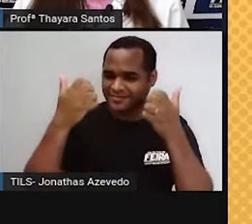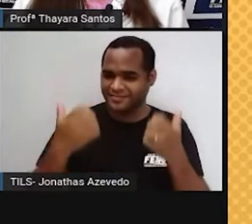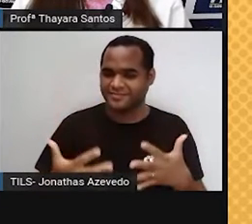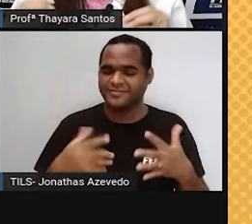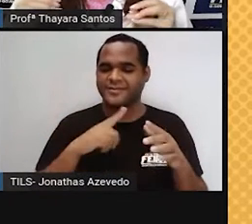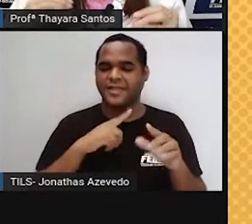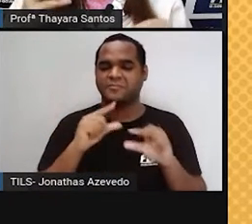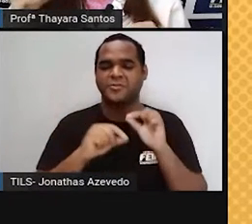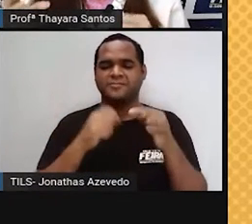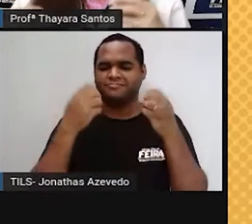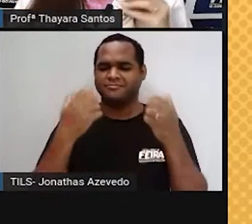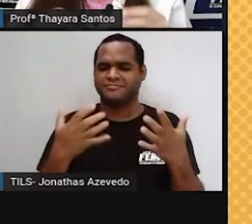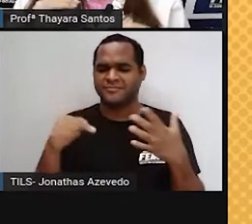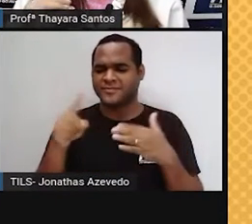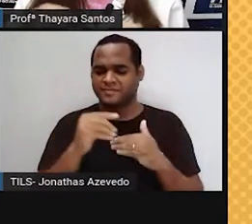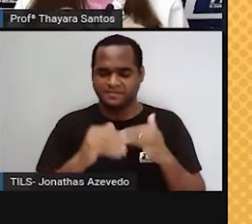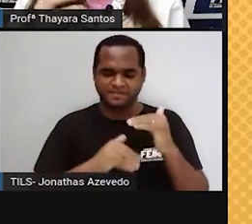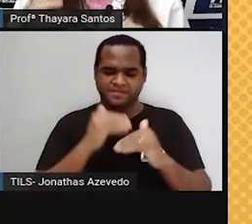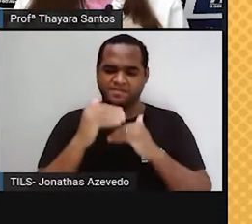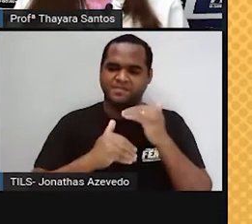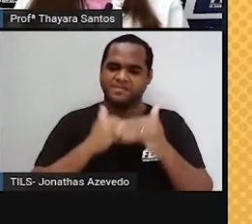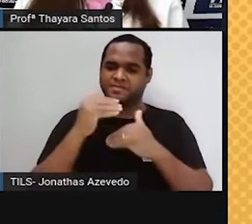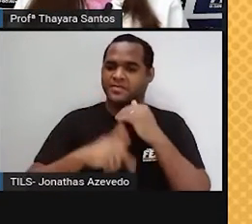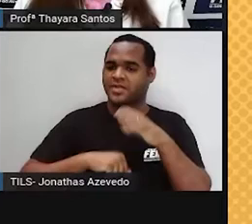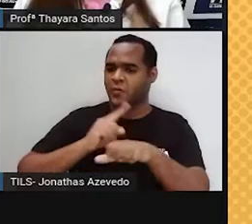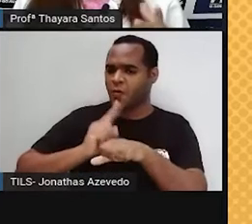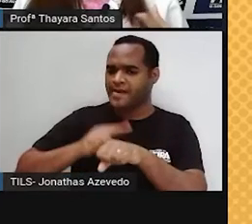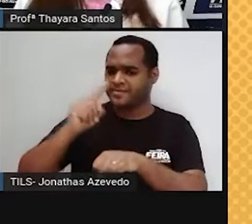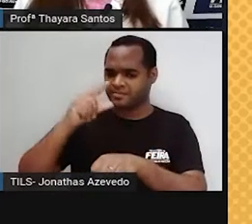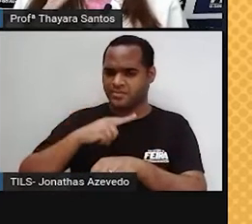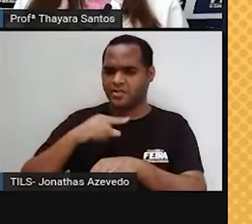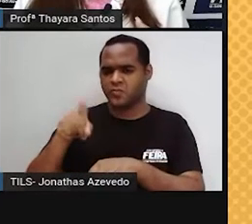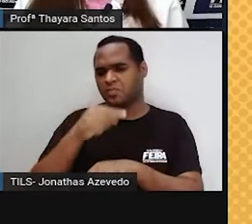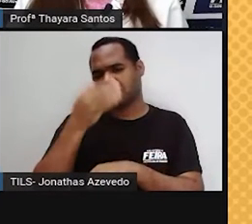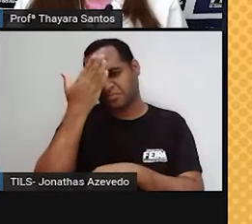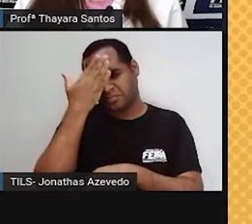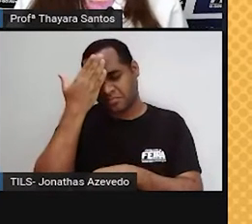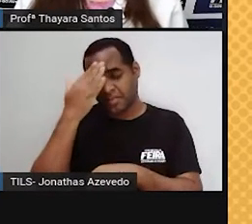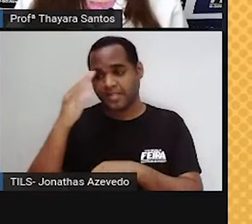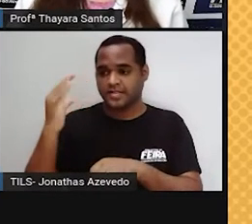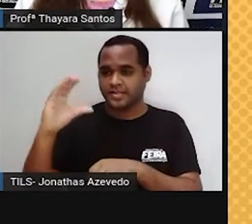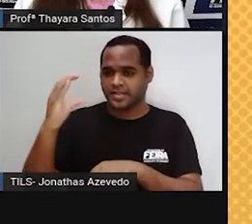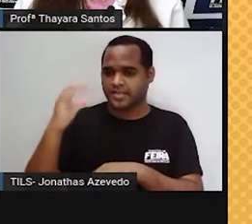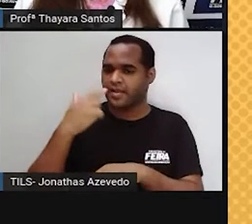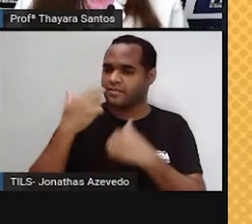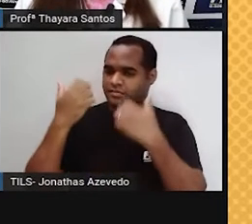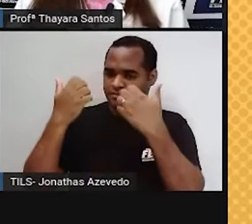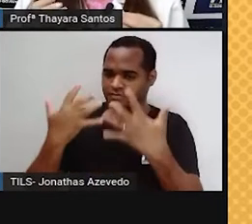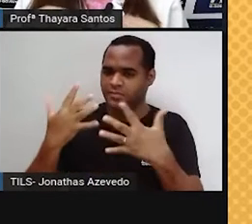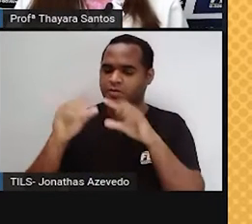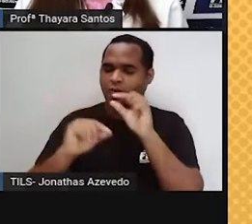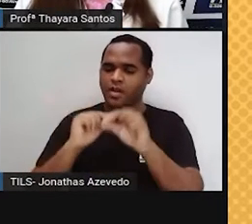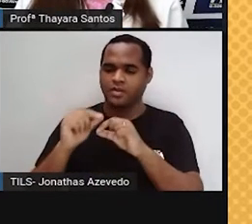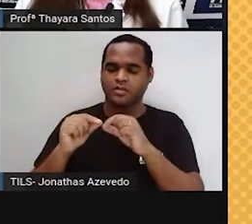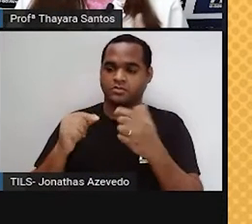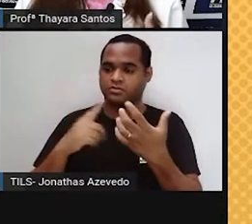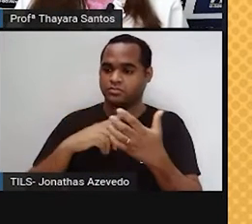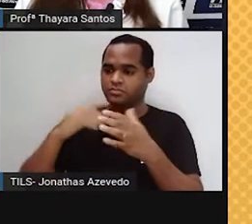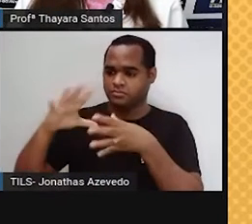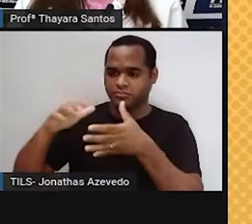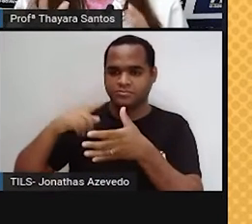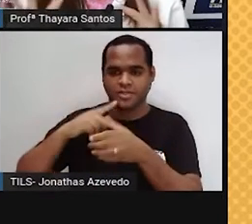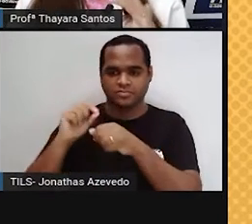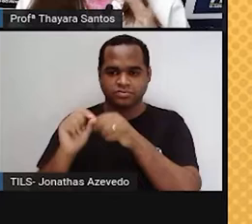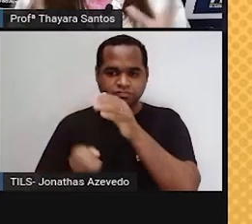Então, mas esse processo aí não foi de uma hora para a outra. A gente sabe aí que a ciência afirma que o universo teria